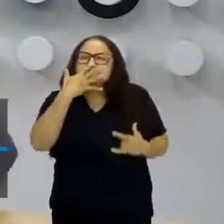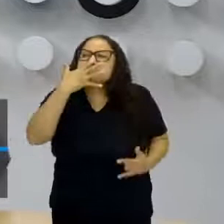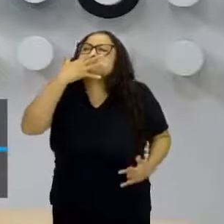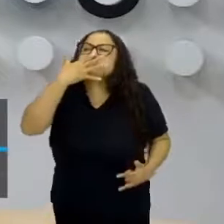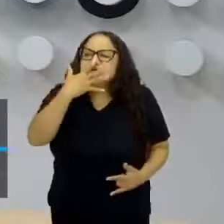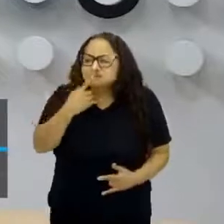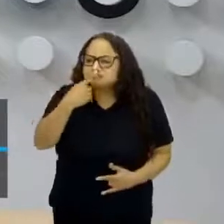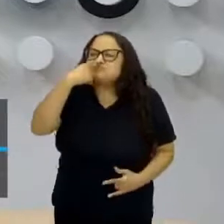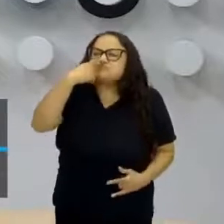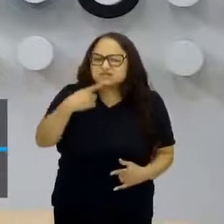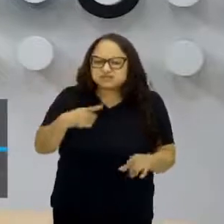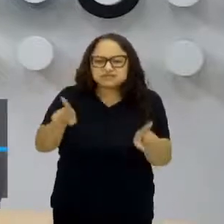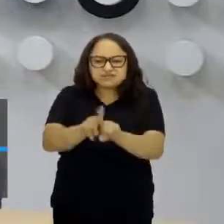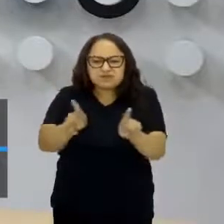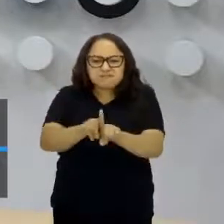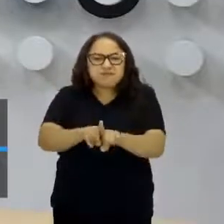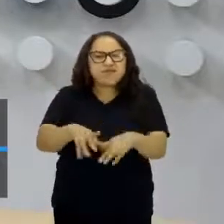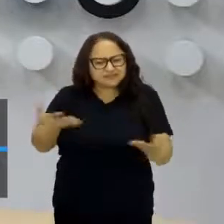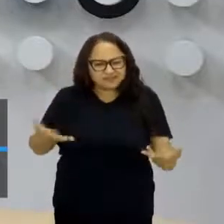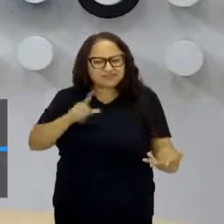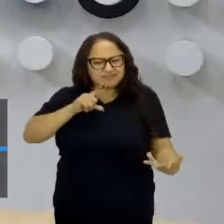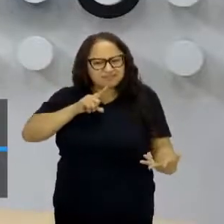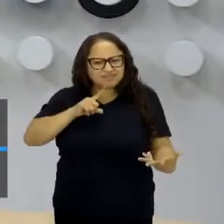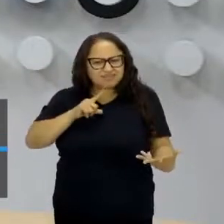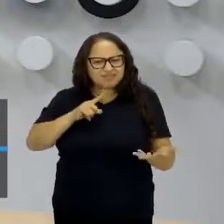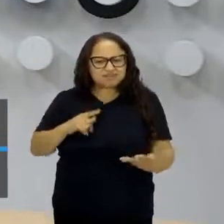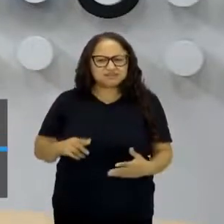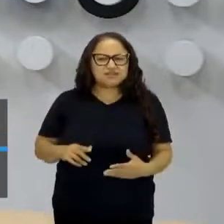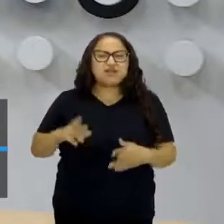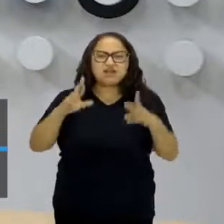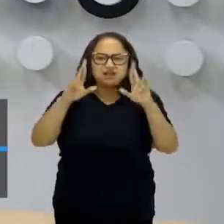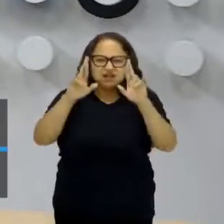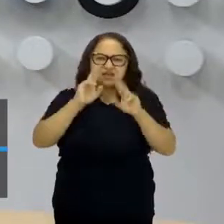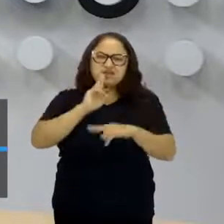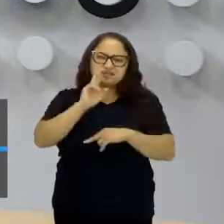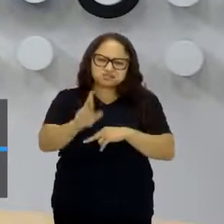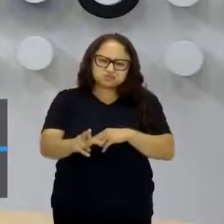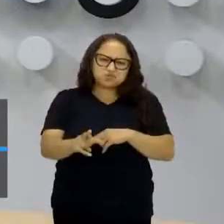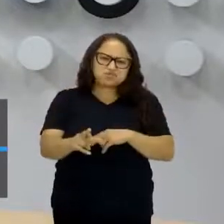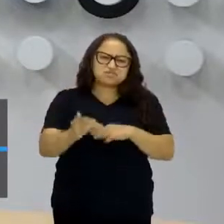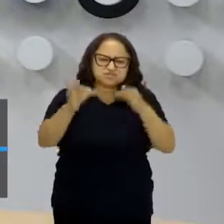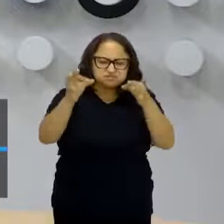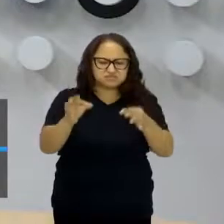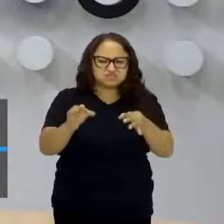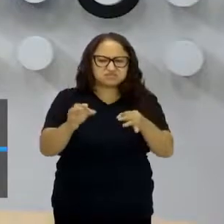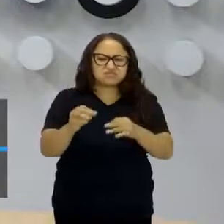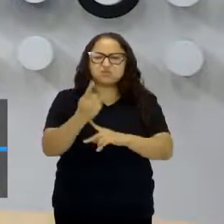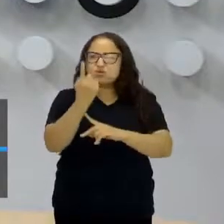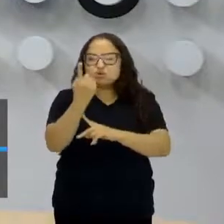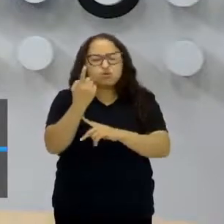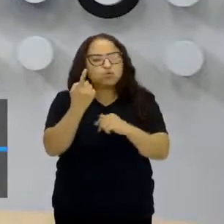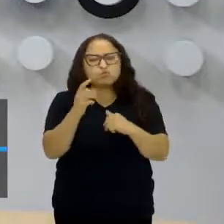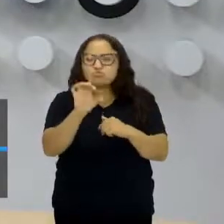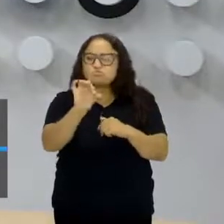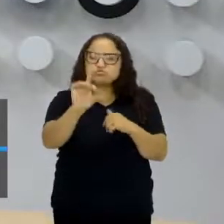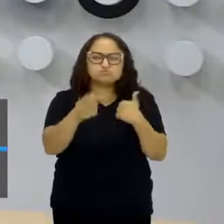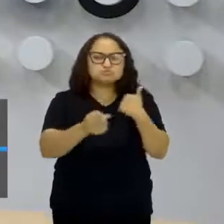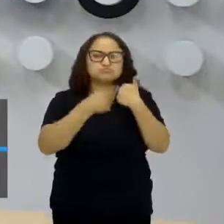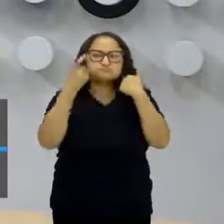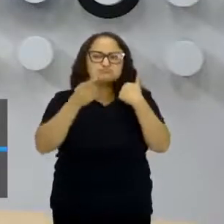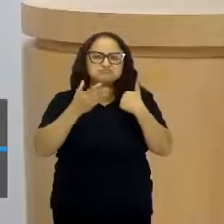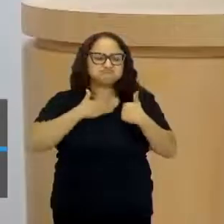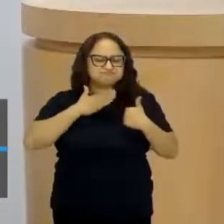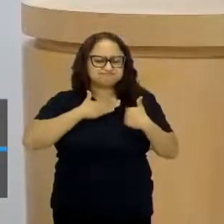elogios, eu de que as pessoas gostem de mim. Mas, na verdade, a resposta certa é que eu preciso de apenas um like, né? É, irmão. Eu preciso do meu like.